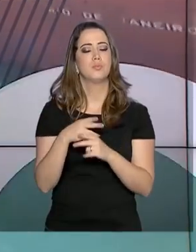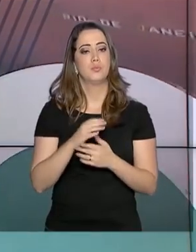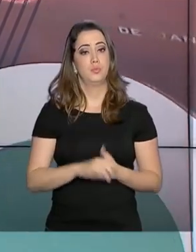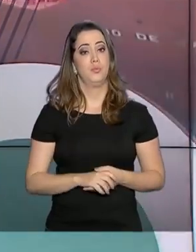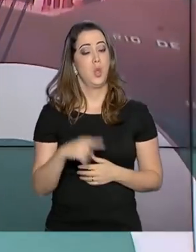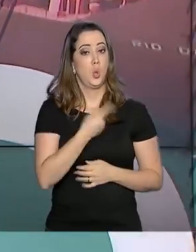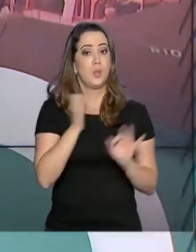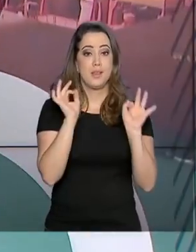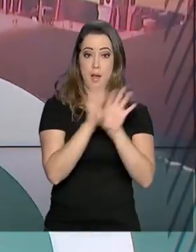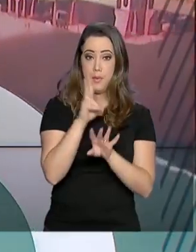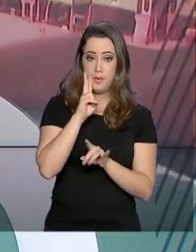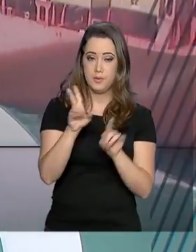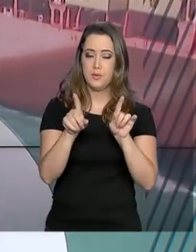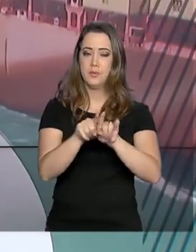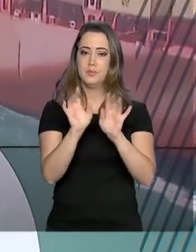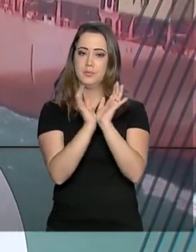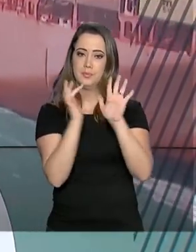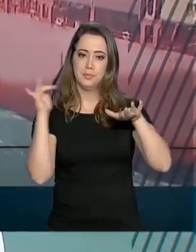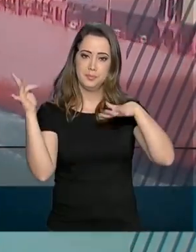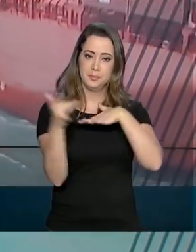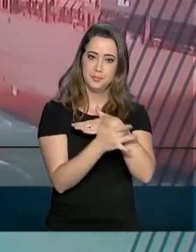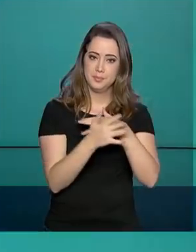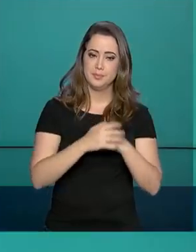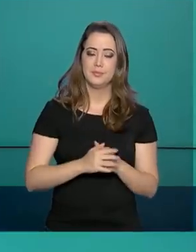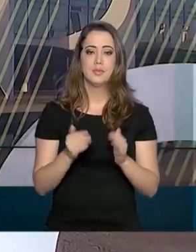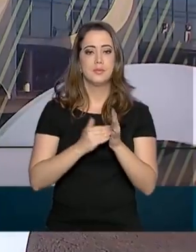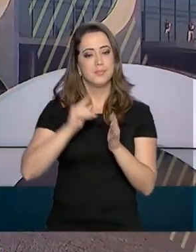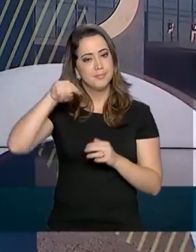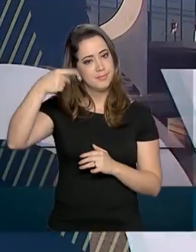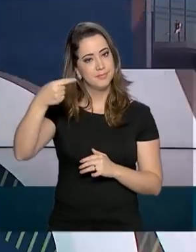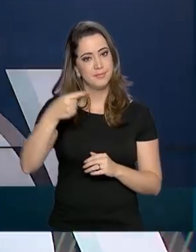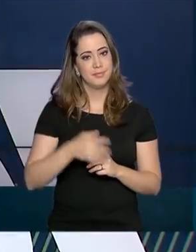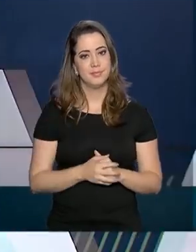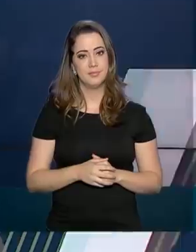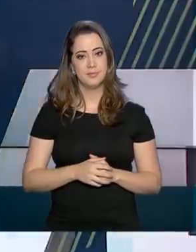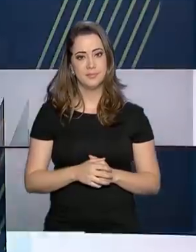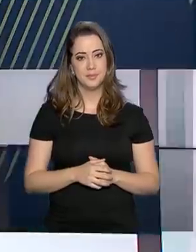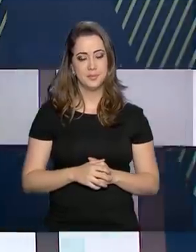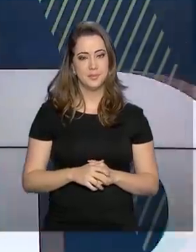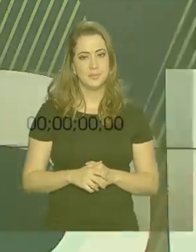por aqui. Acompanhe a gente também pelas nossas redes sociais. Até a próxima!